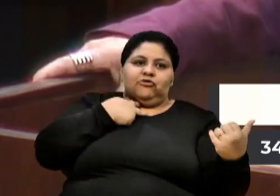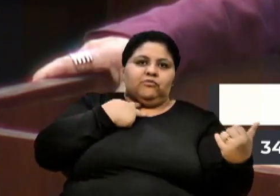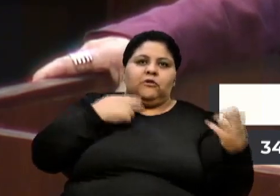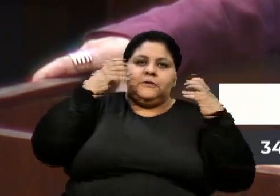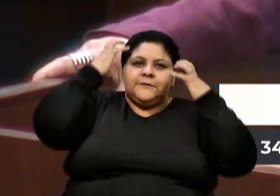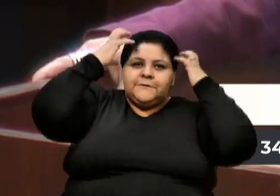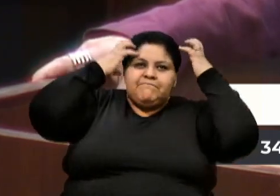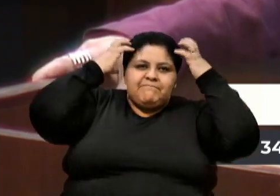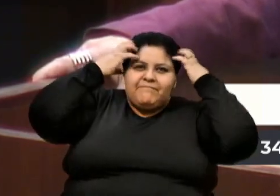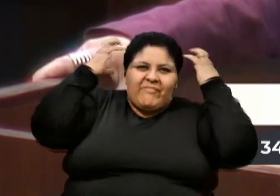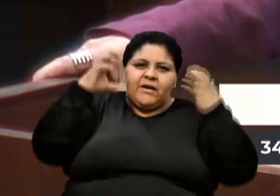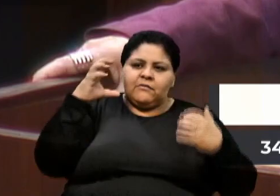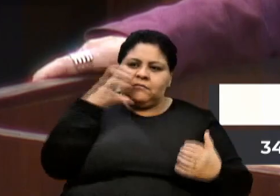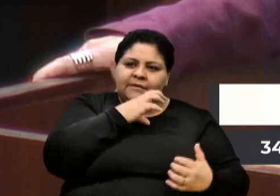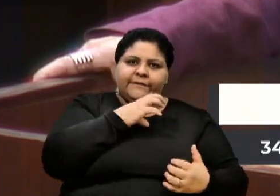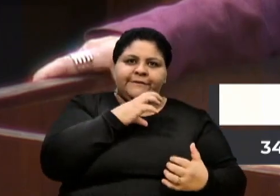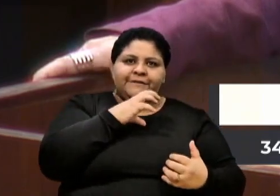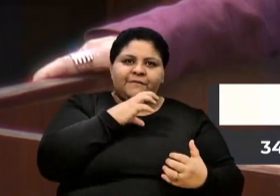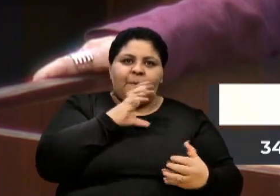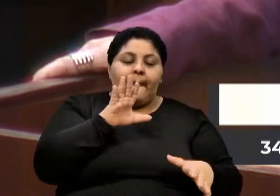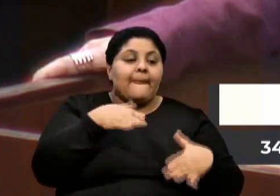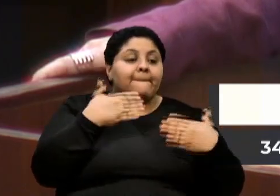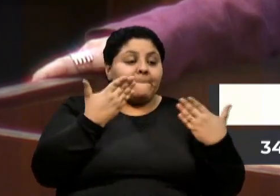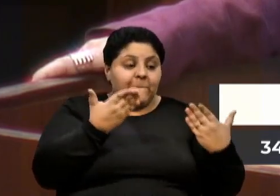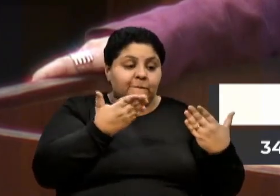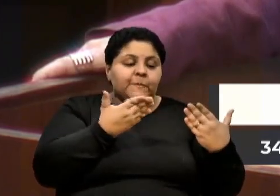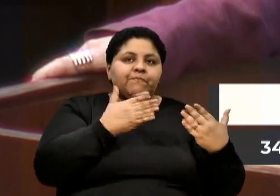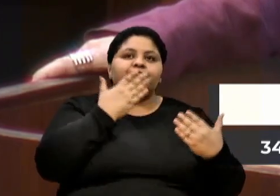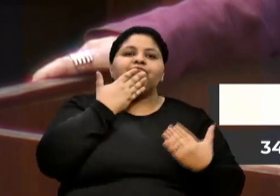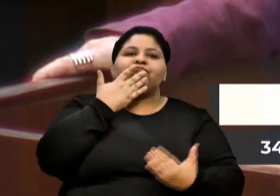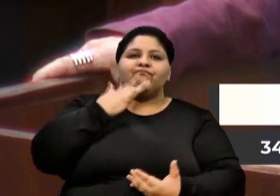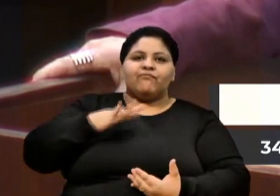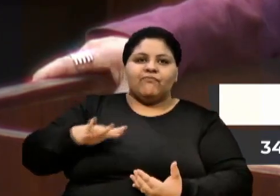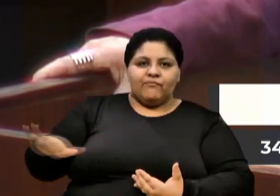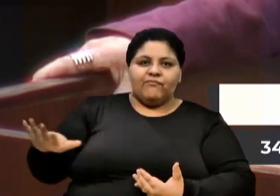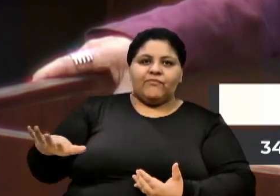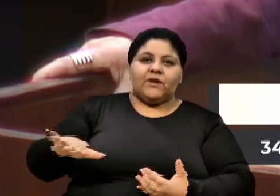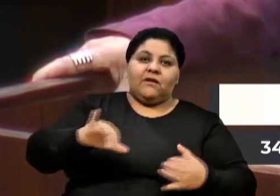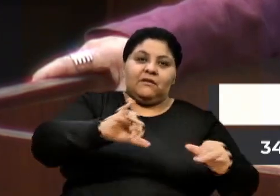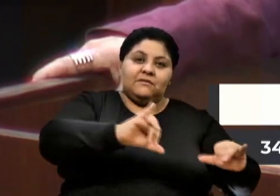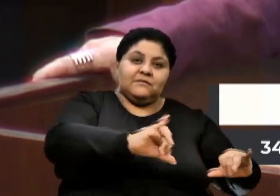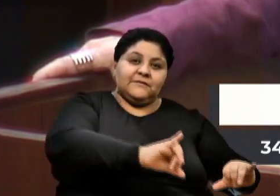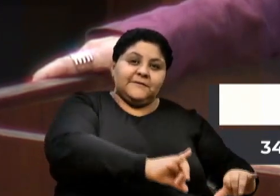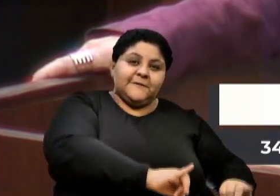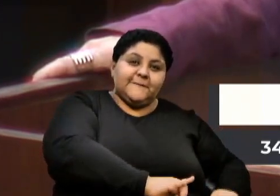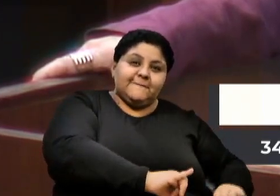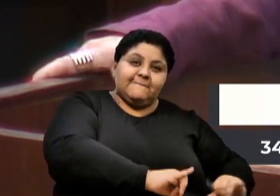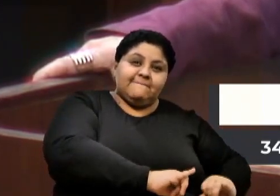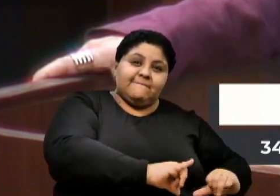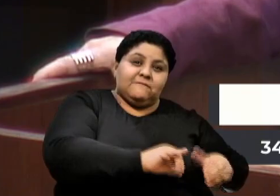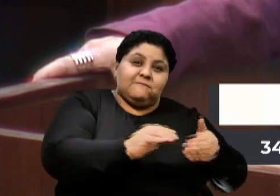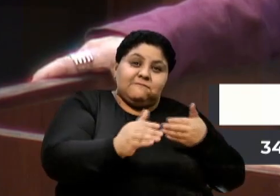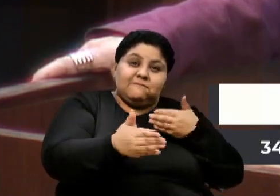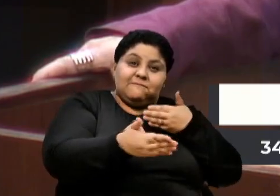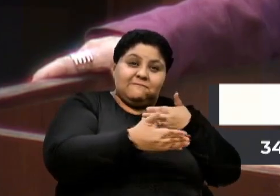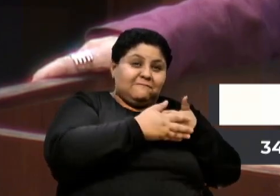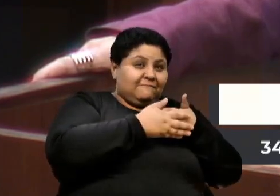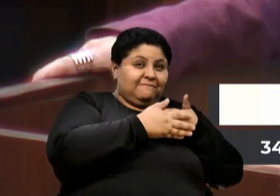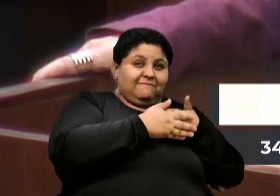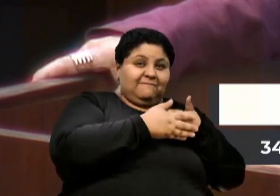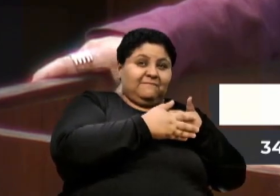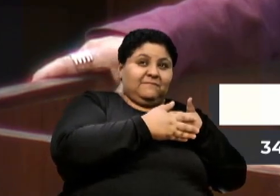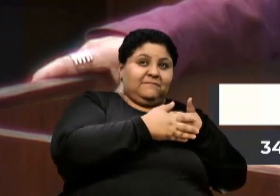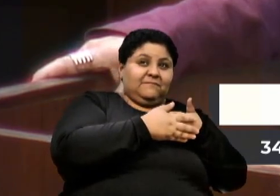Então, as crianças na escola muitas vezes sofrem isolamento, porque não são das mais perfumadas,